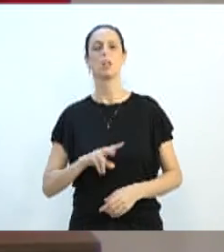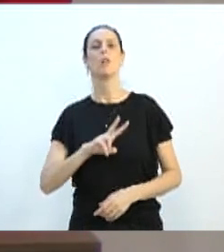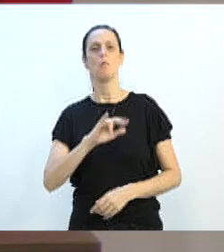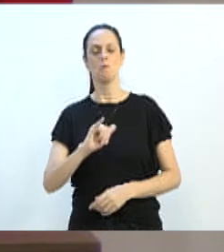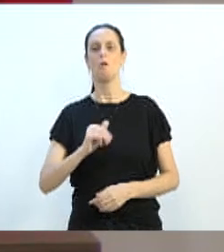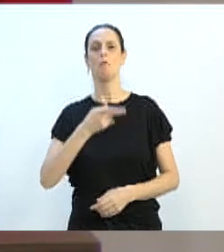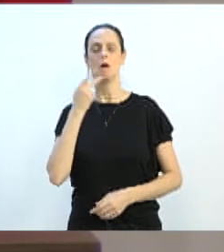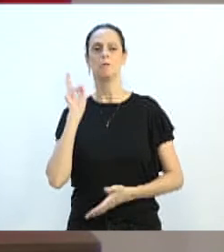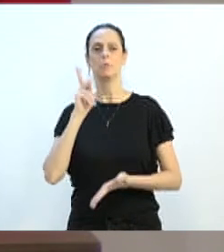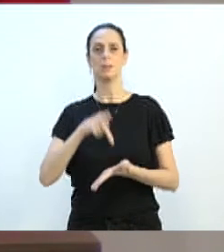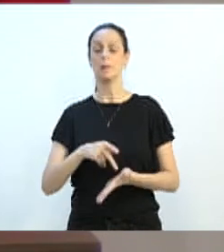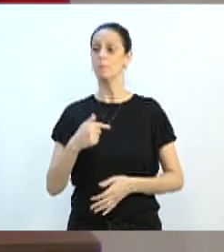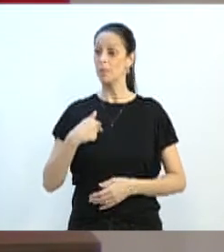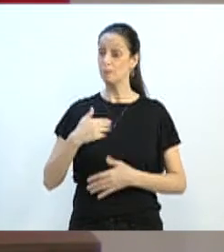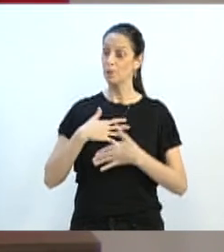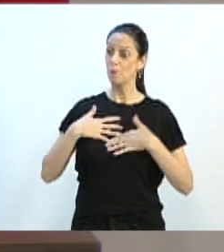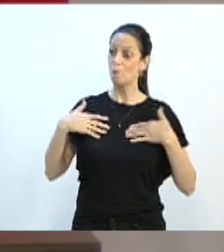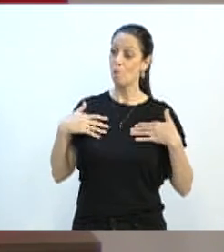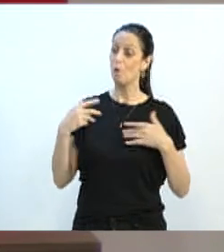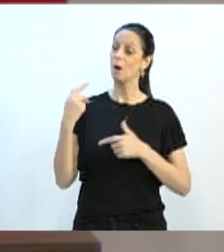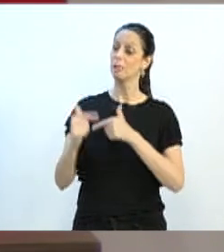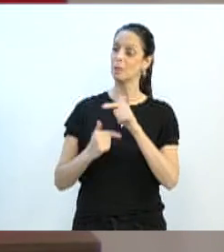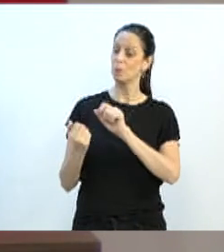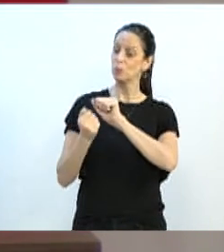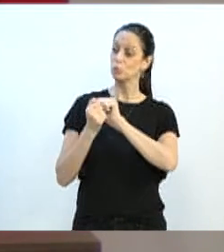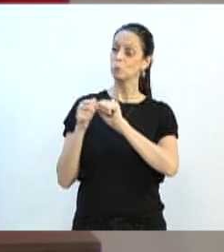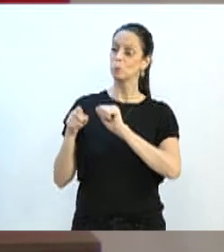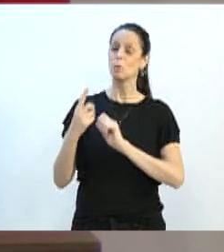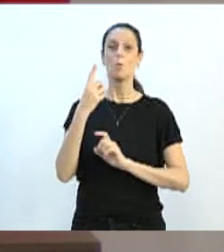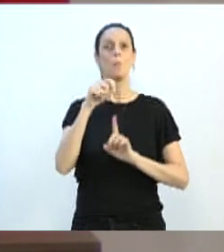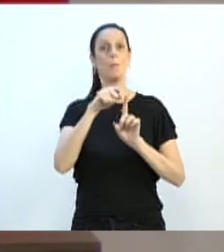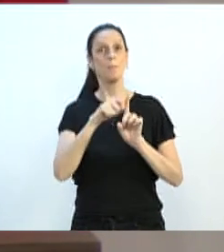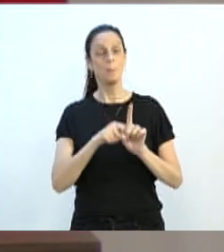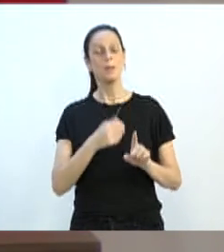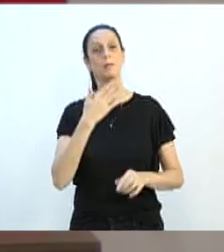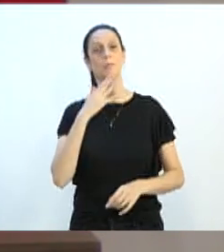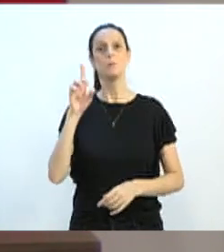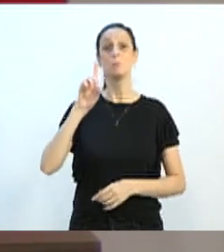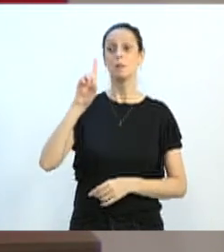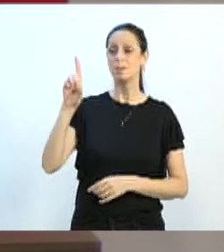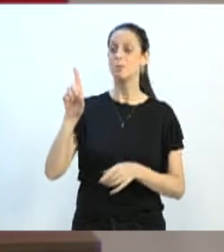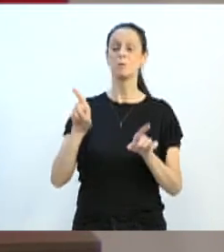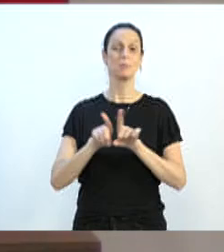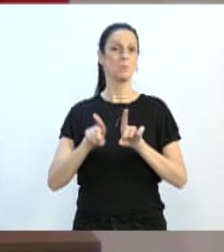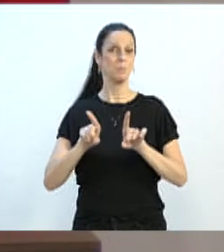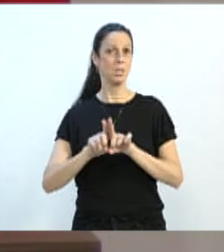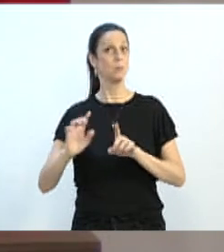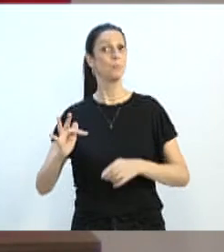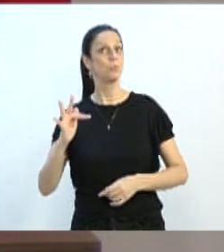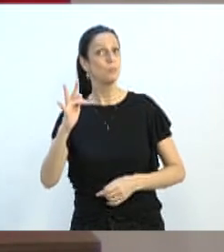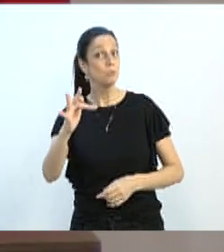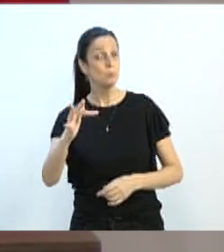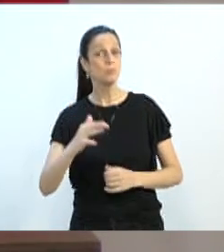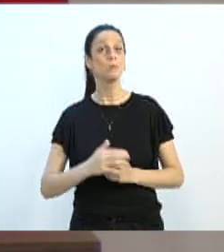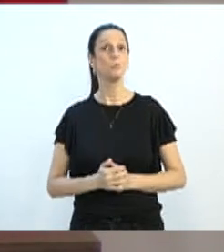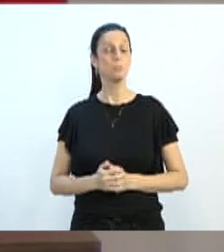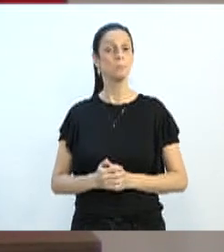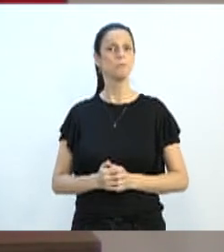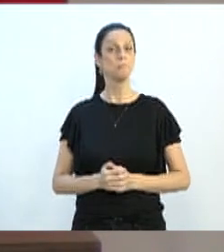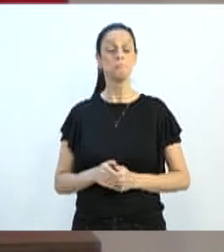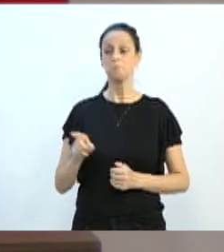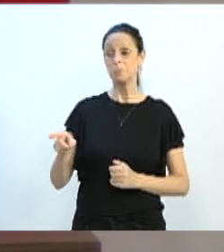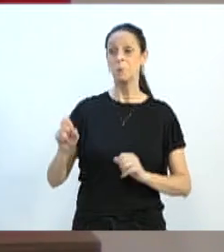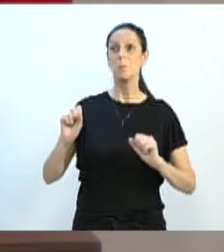dias aqui trabalhando ao lado da senhora, trocar experiência. Rogo a Deus também que no futuro bem próximo a senhora se coloque à